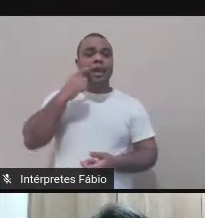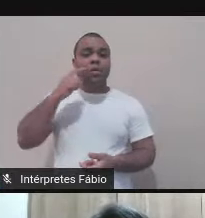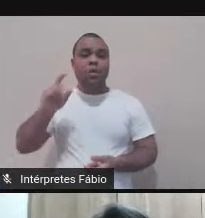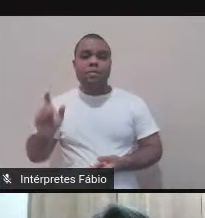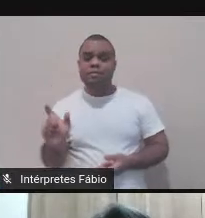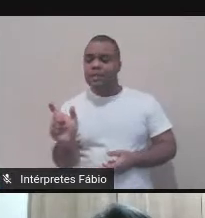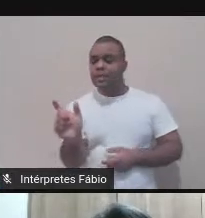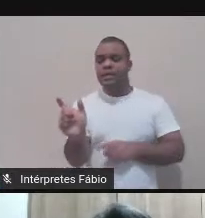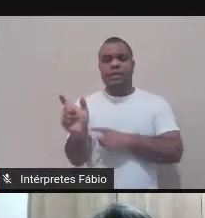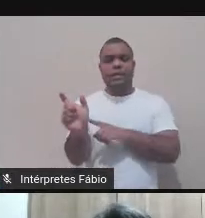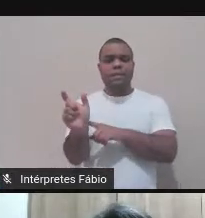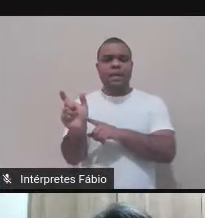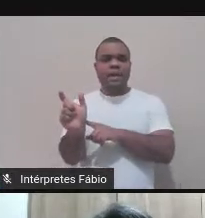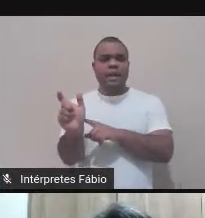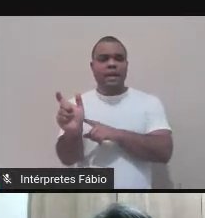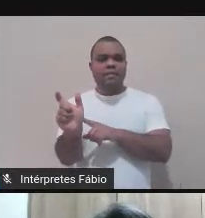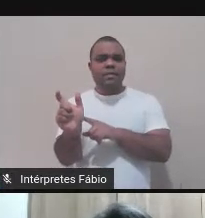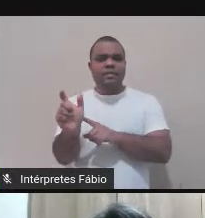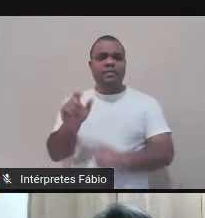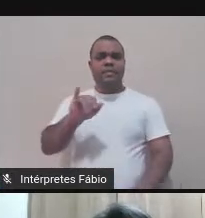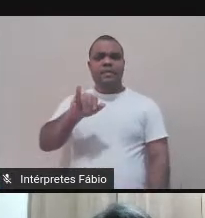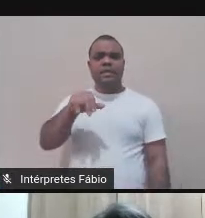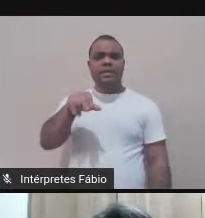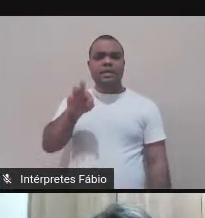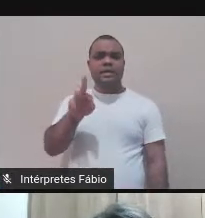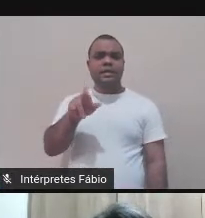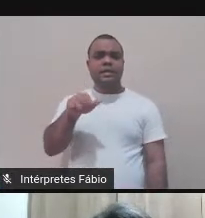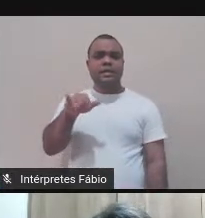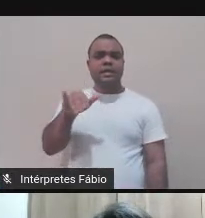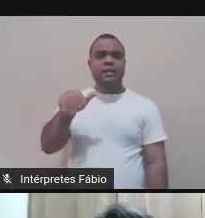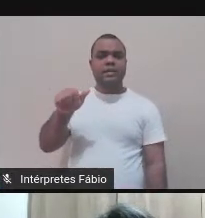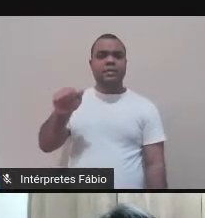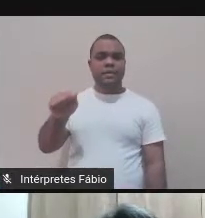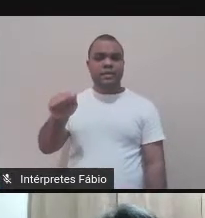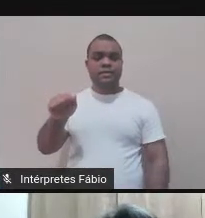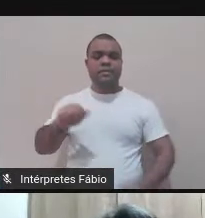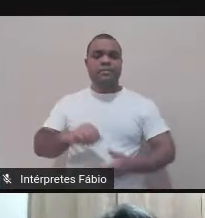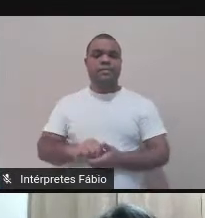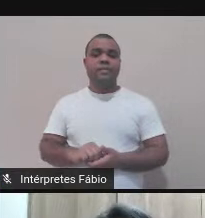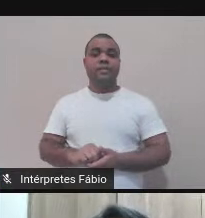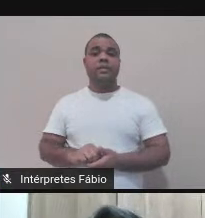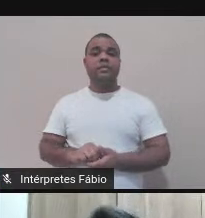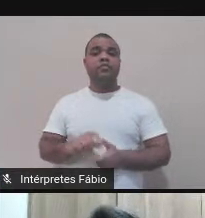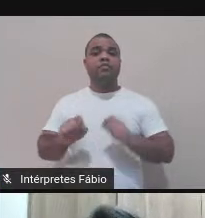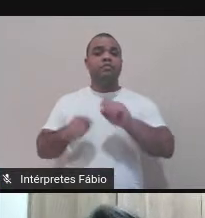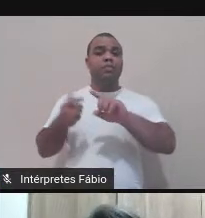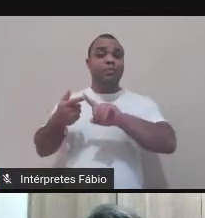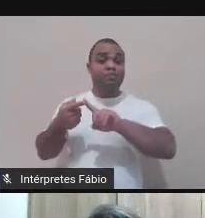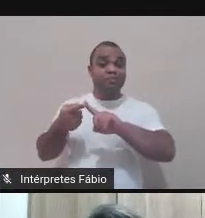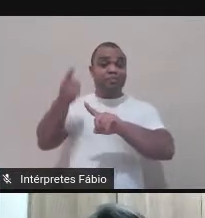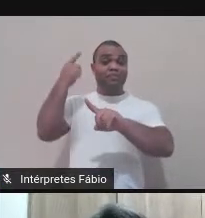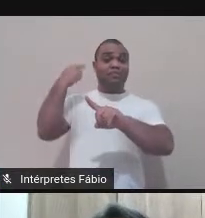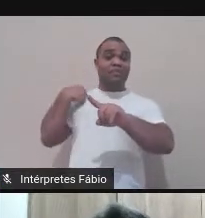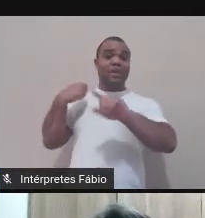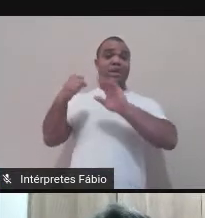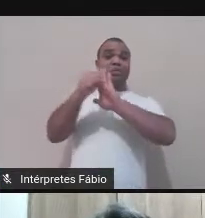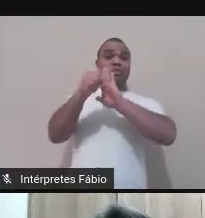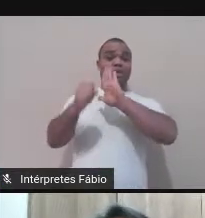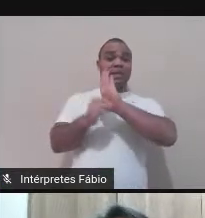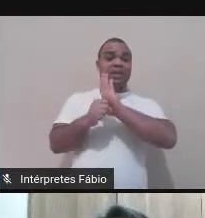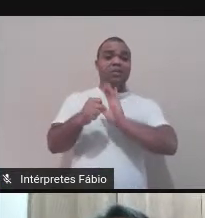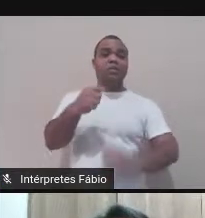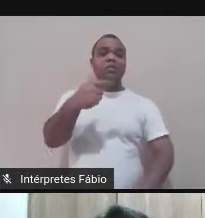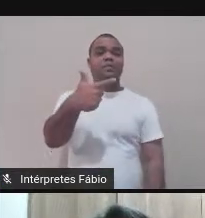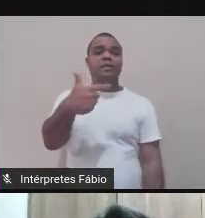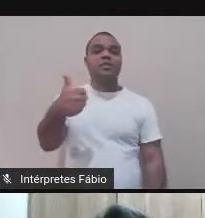XXI. Mas os procedimentos midiáticos não são novidade nenhuma, né? Então, de acordo com o teórico, Klaus Kluver,